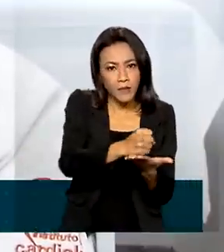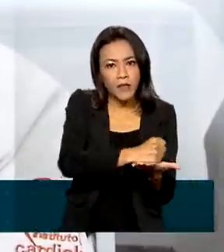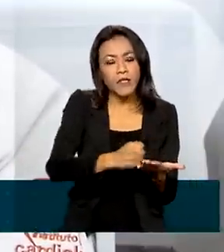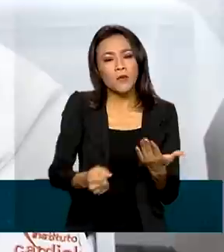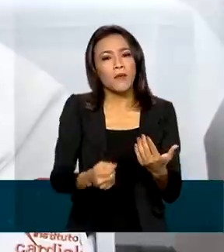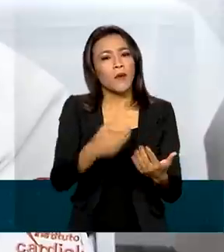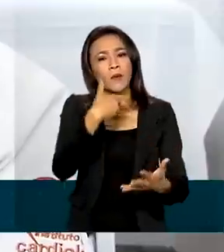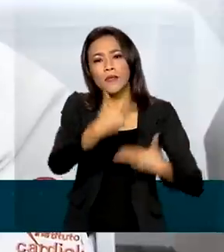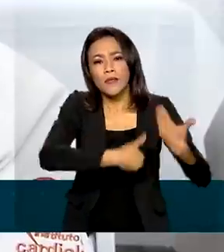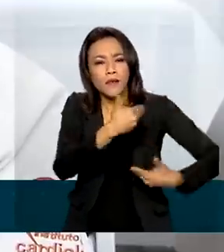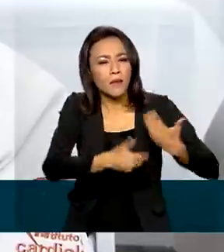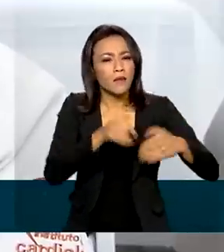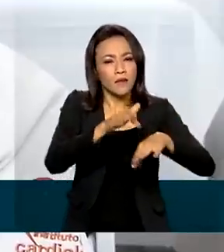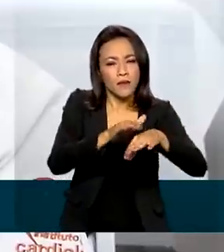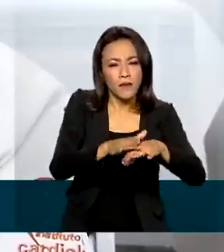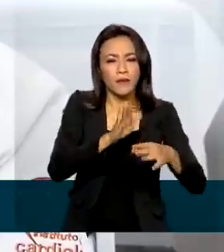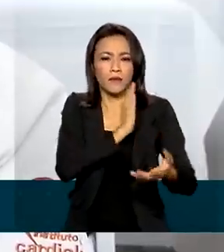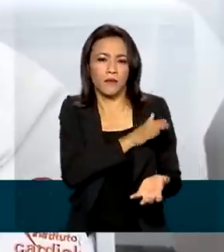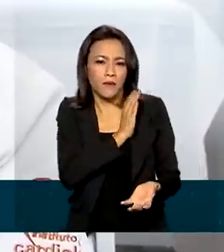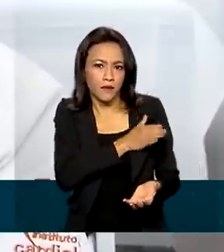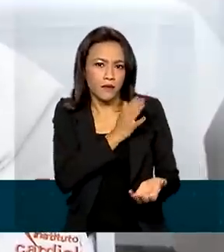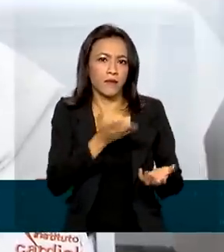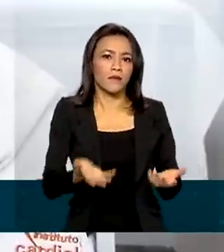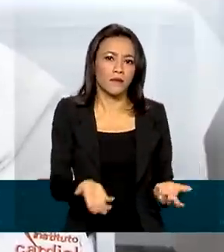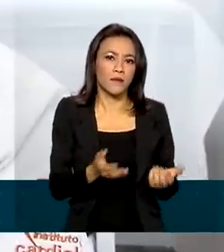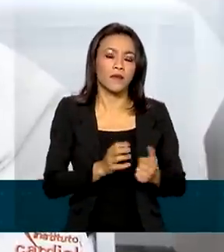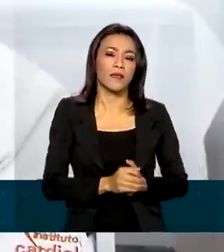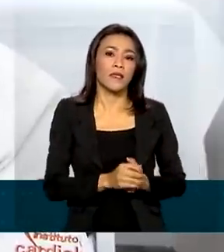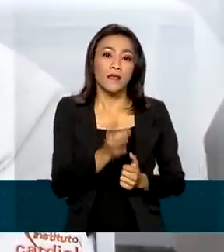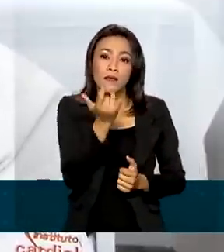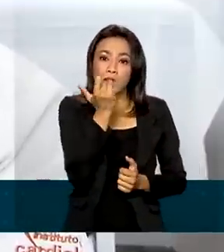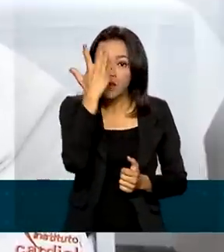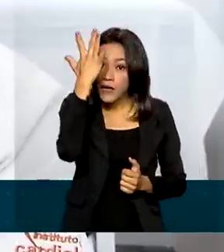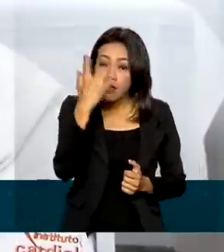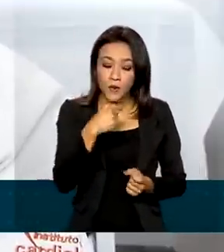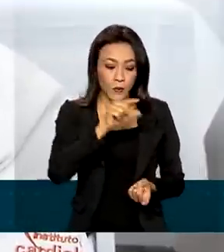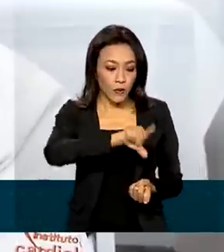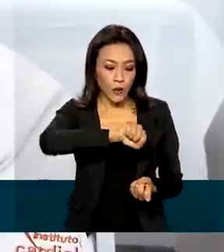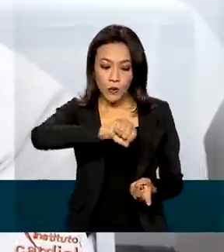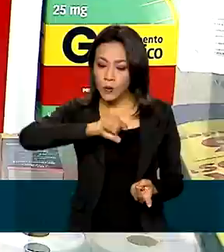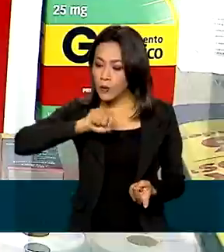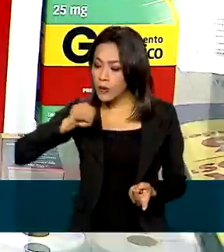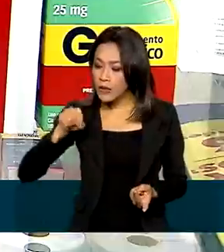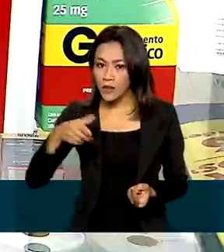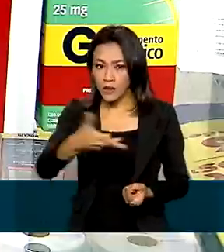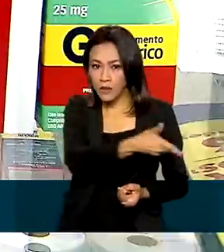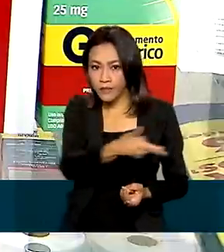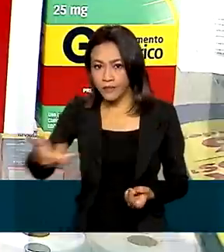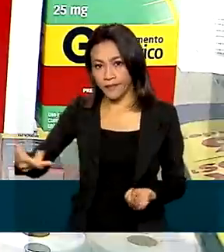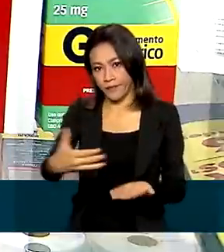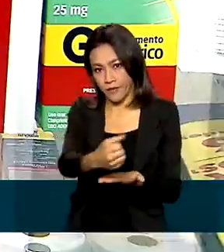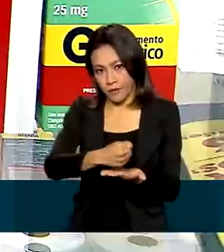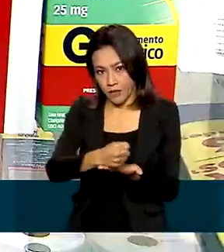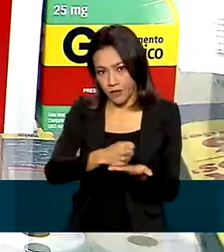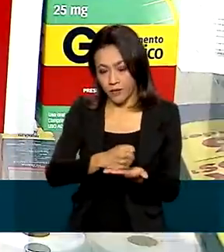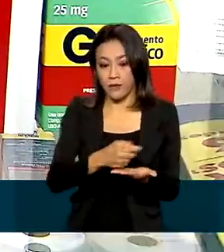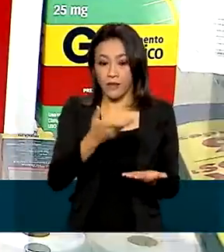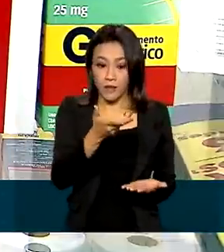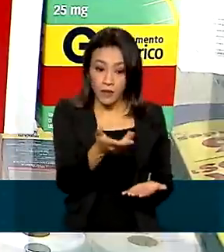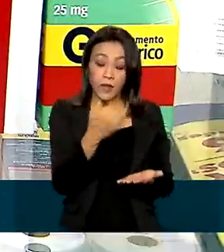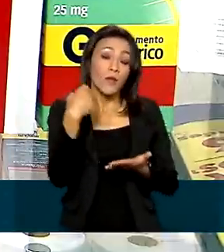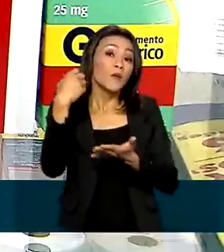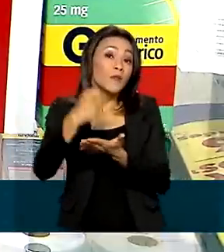cardiovasculares, facilita a escolha de determinadas medicações. O remédio incluído